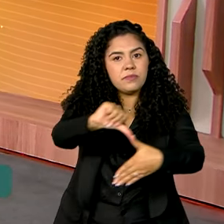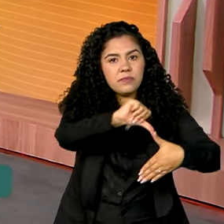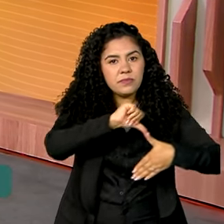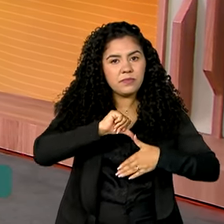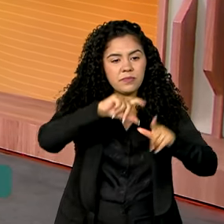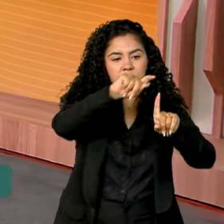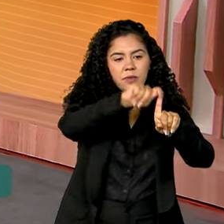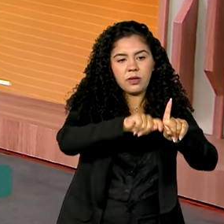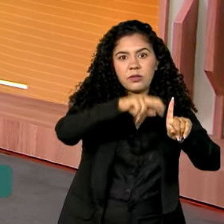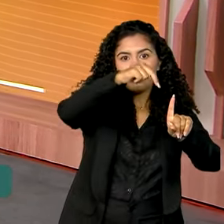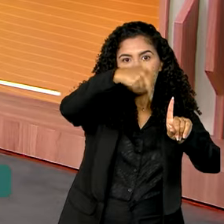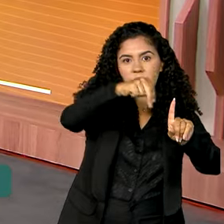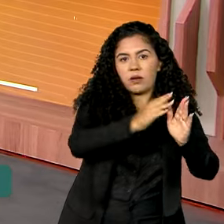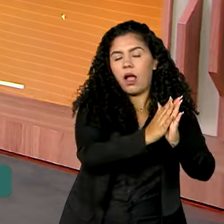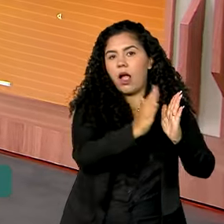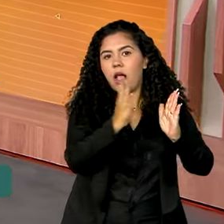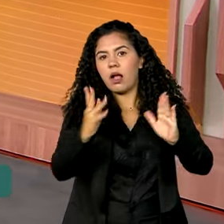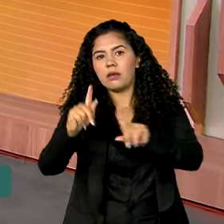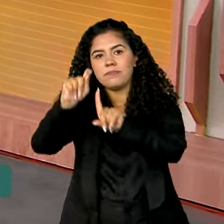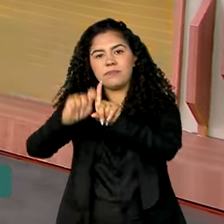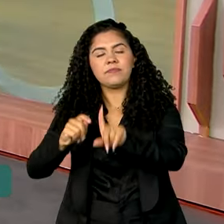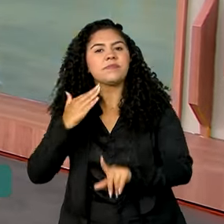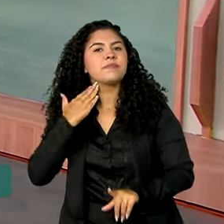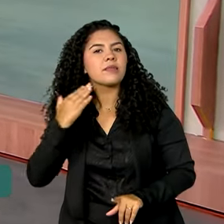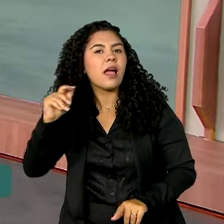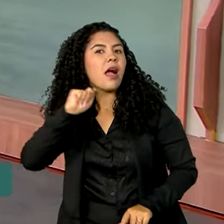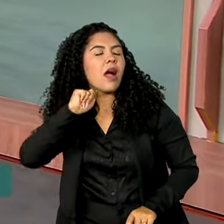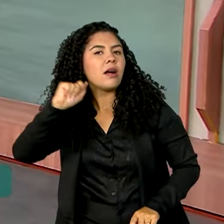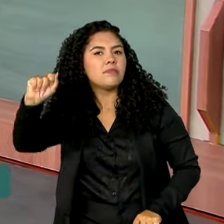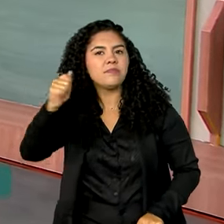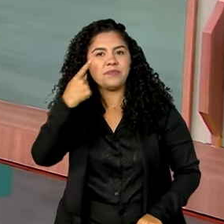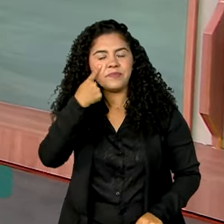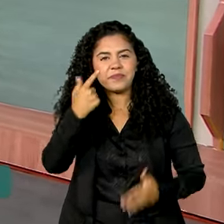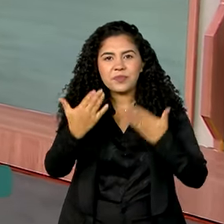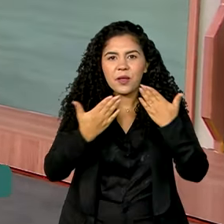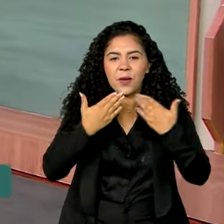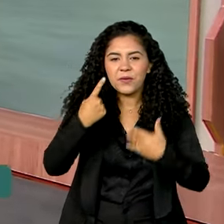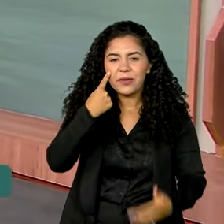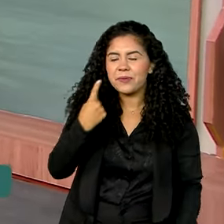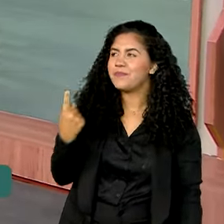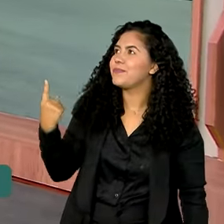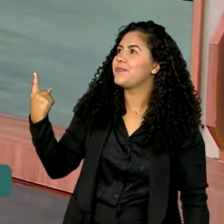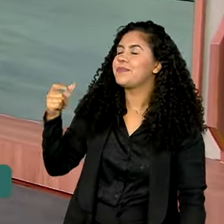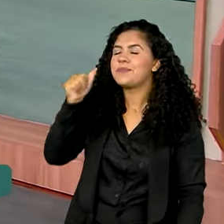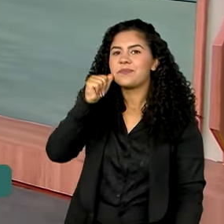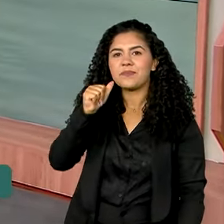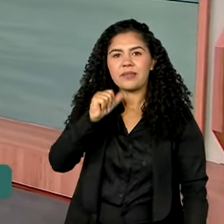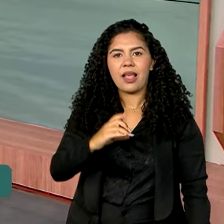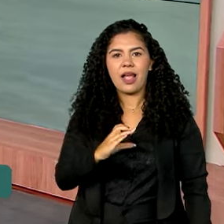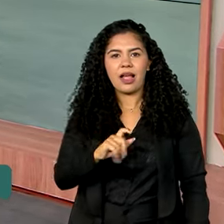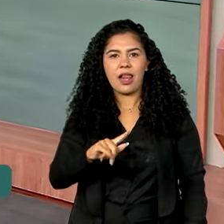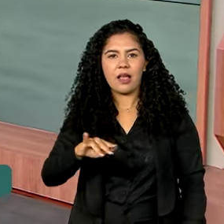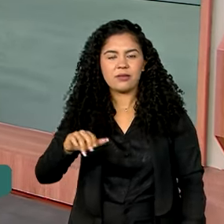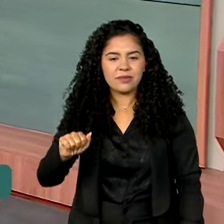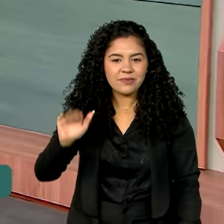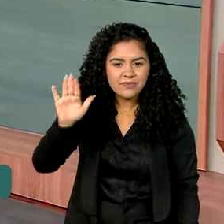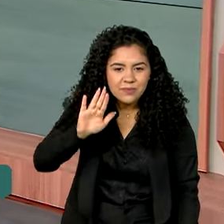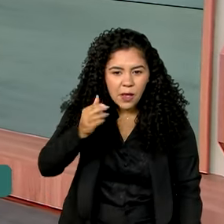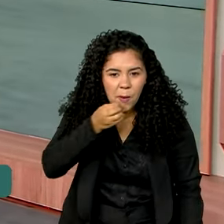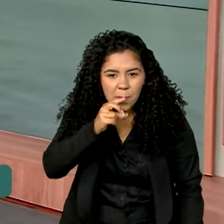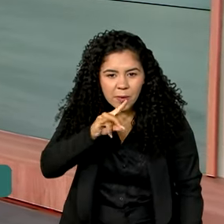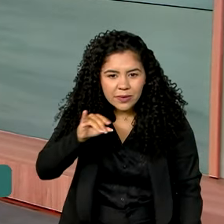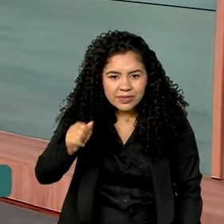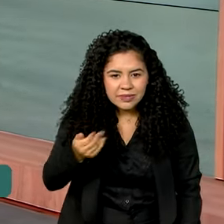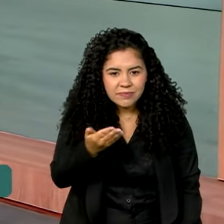abril. Vamos conversar lá no Rio de Janeiro com a repórter Cláudia Boiunga, que tem os detalhes ao vivo para a gente. Bom dia, Claudinha.